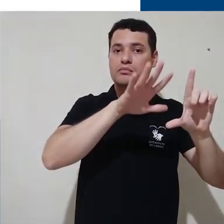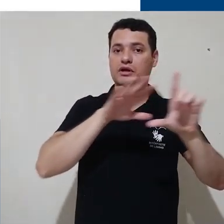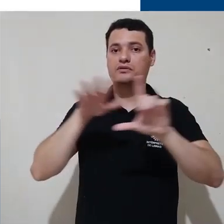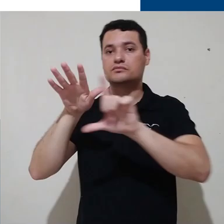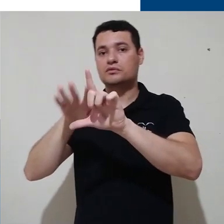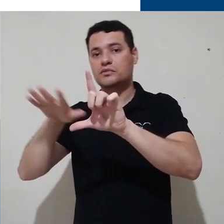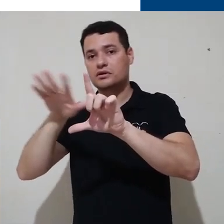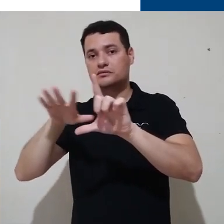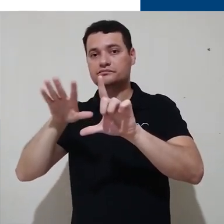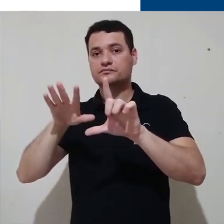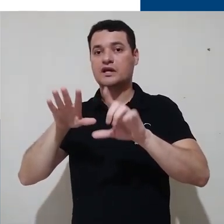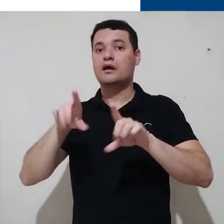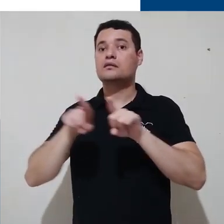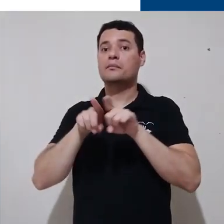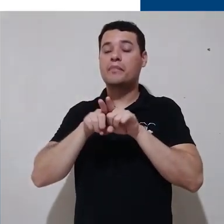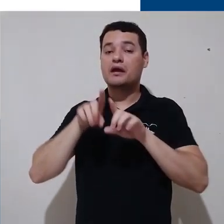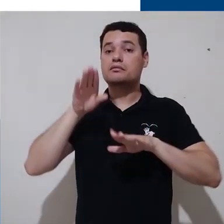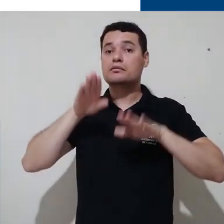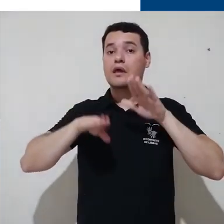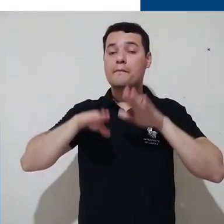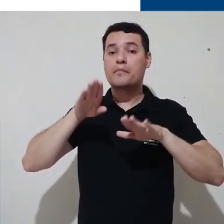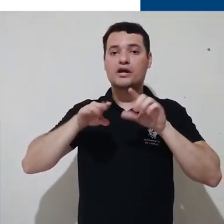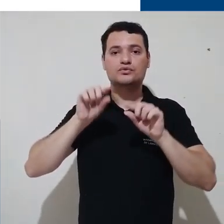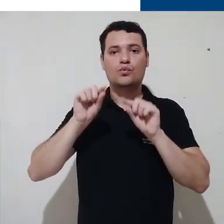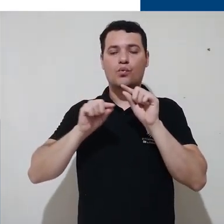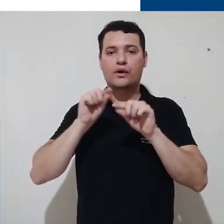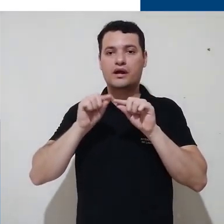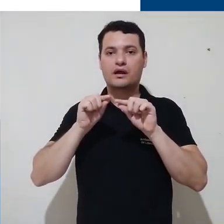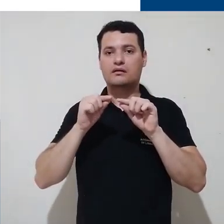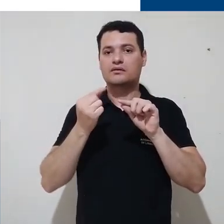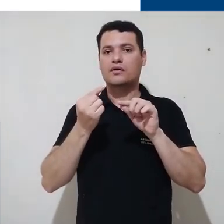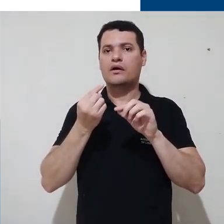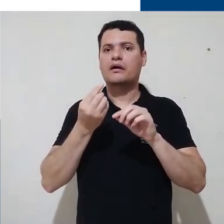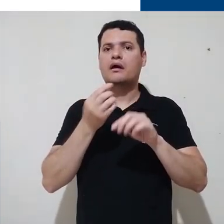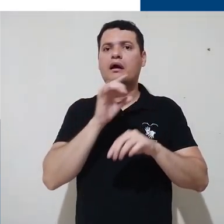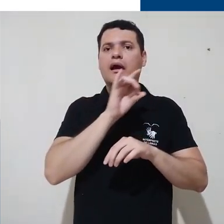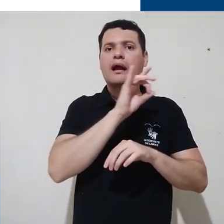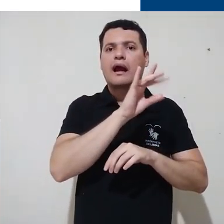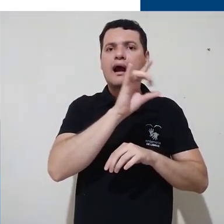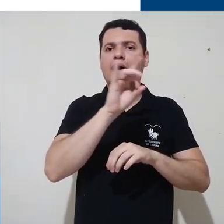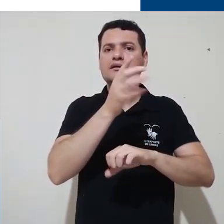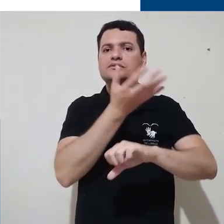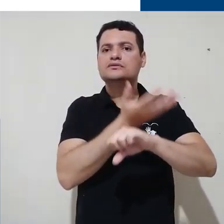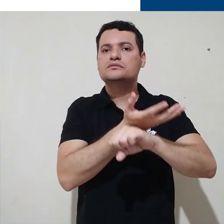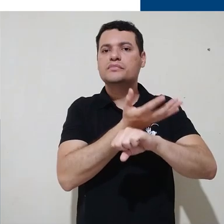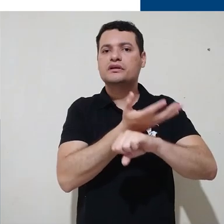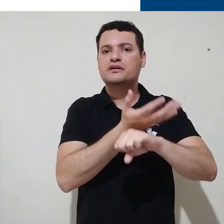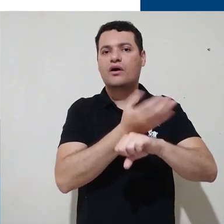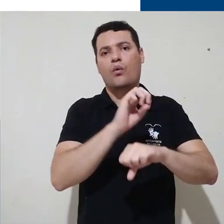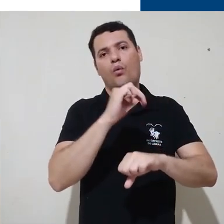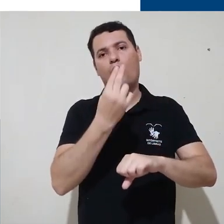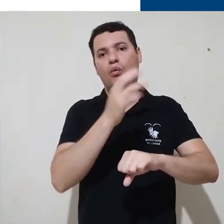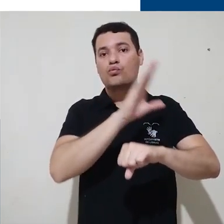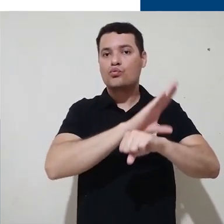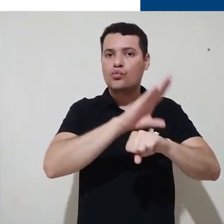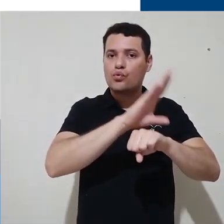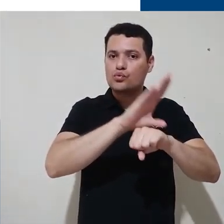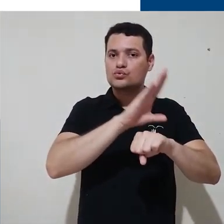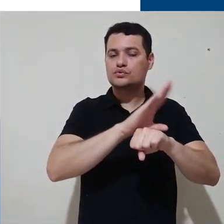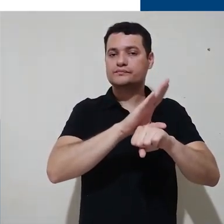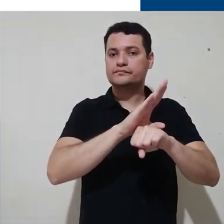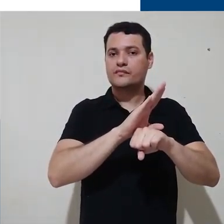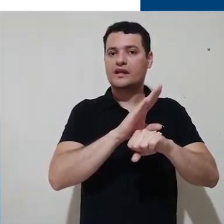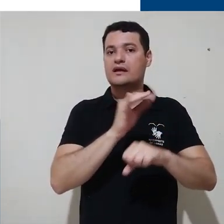e também vai depender das configurações de cada disciplina. No caso que o Moodle chama de curso.